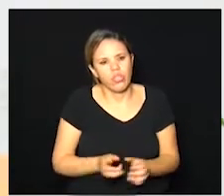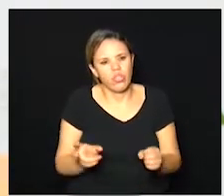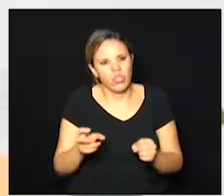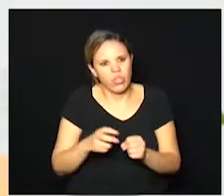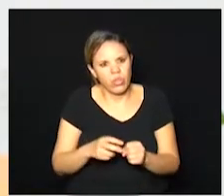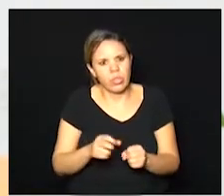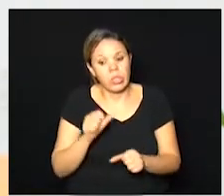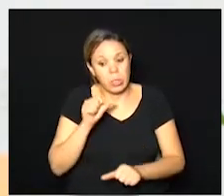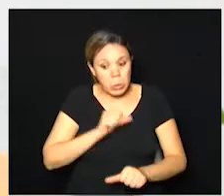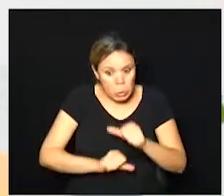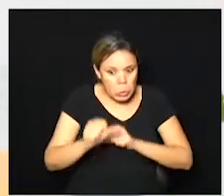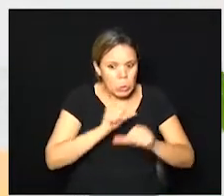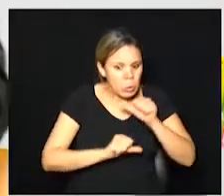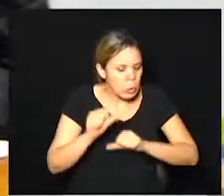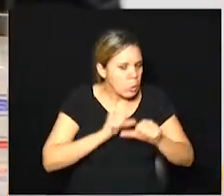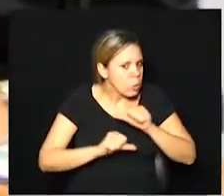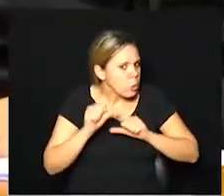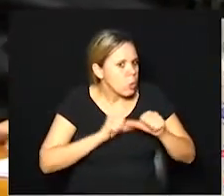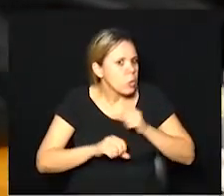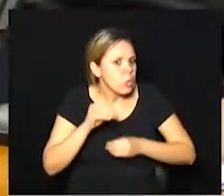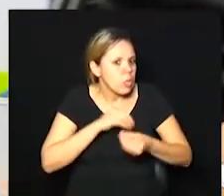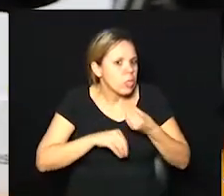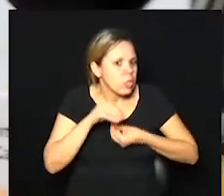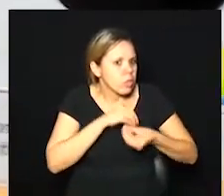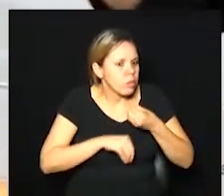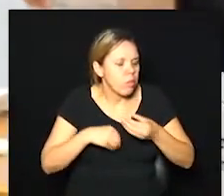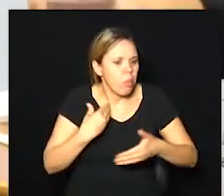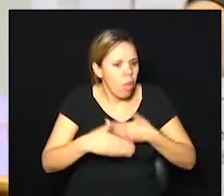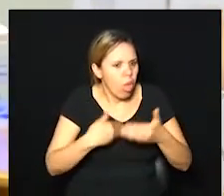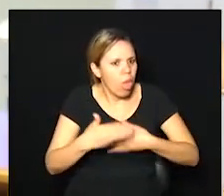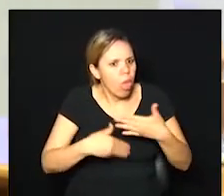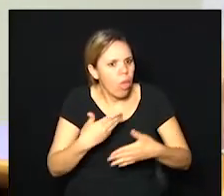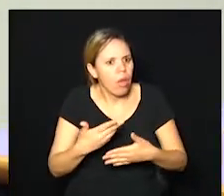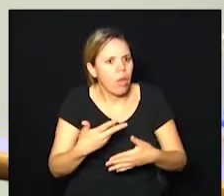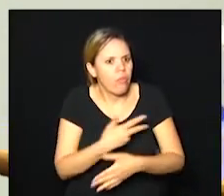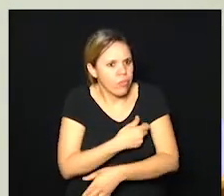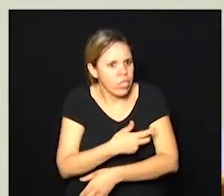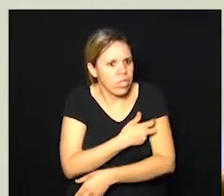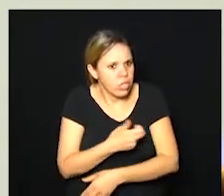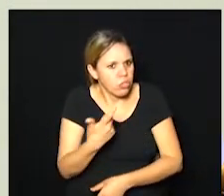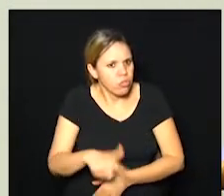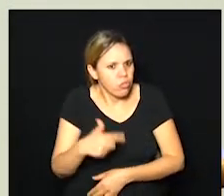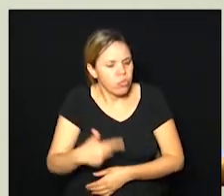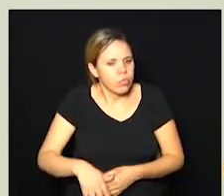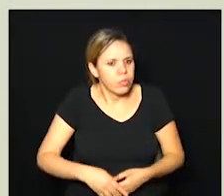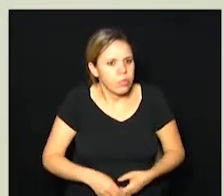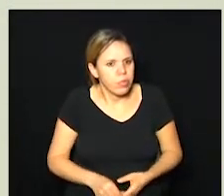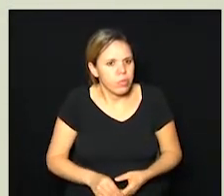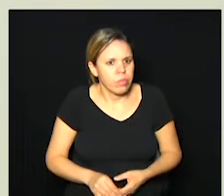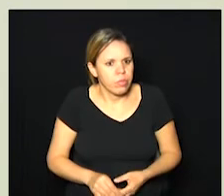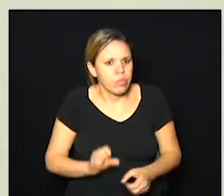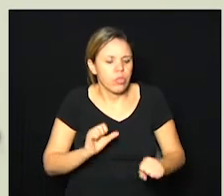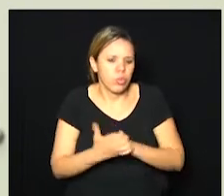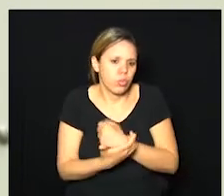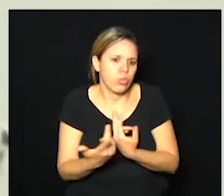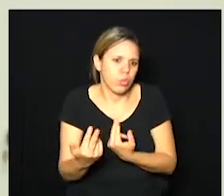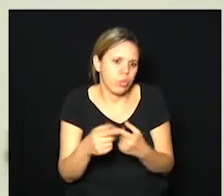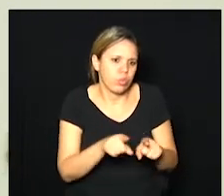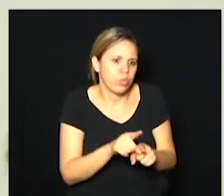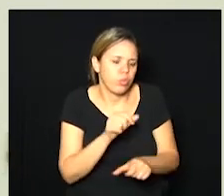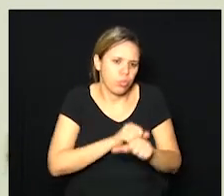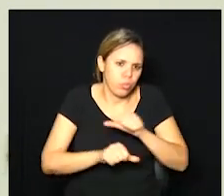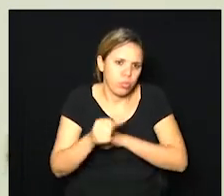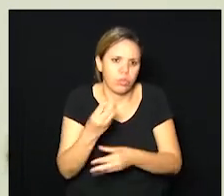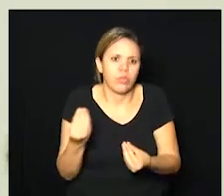mutantes eles são maior é a frequência que você tem que refazer a vacina e os coronavírus são assim eles mudam